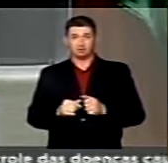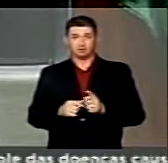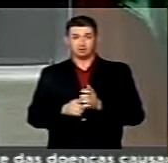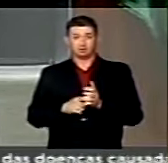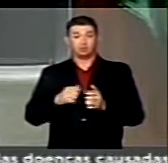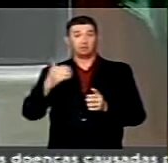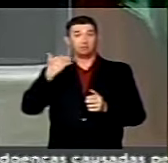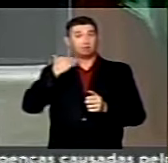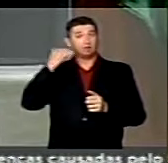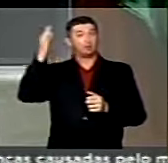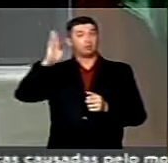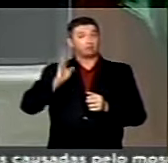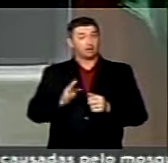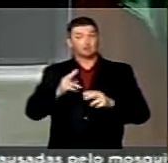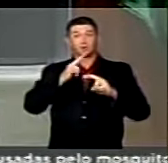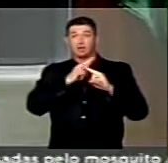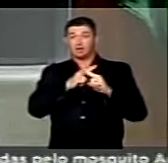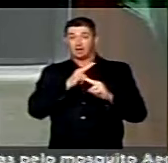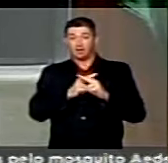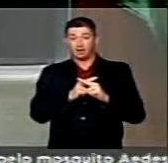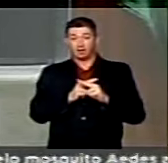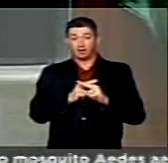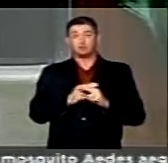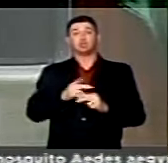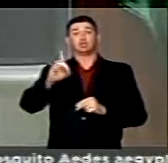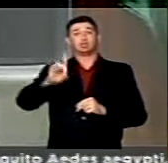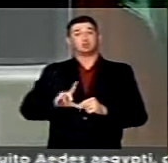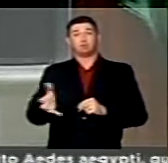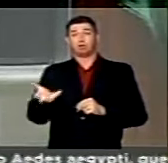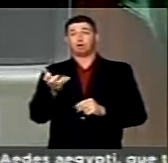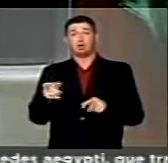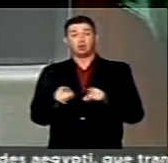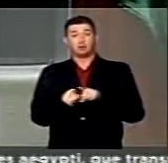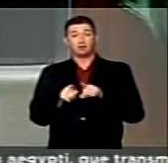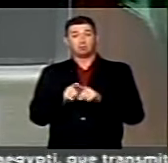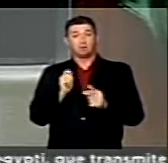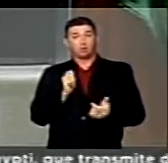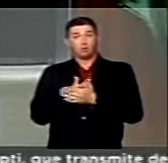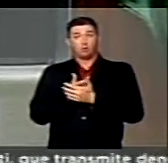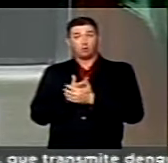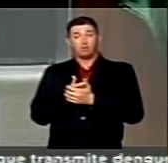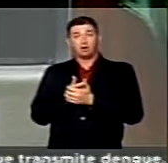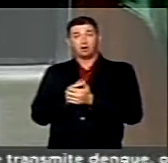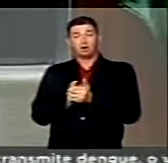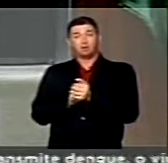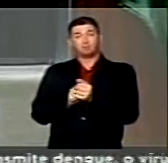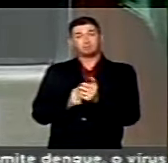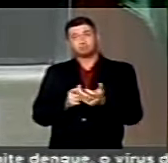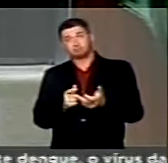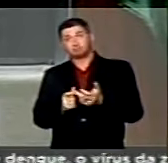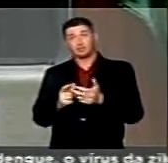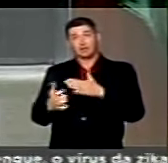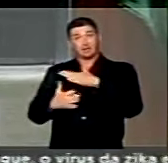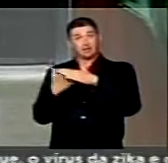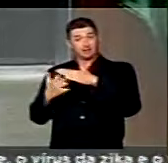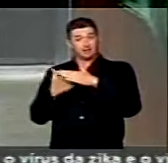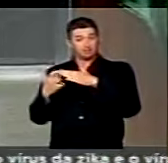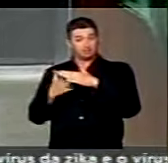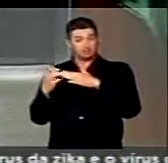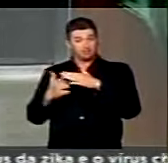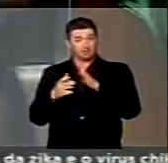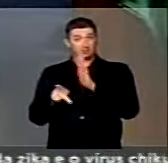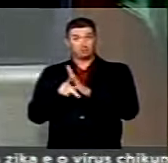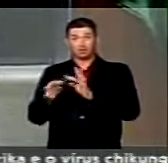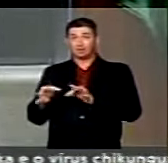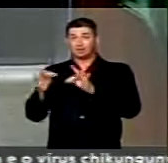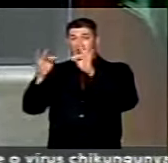o Banco do Brasil, a Caixa Econômica, quer ter o direito de adquirir, de ter empresa de